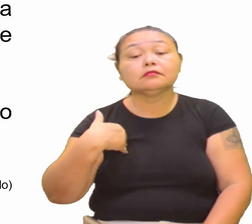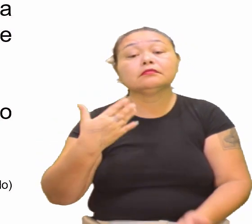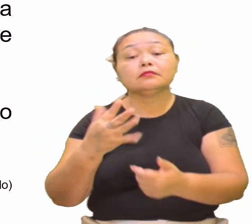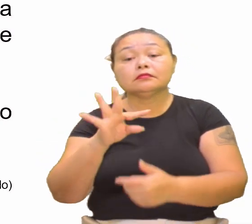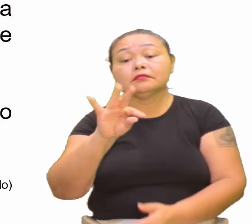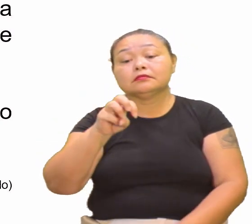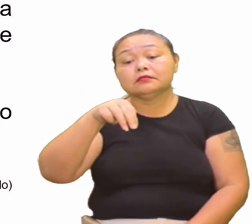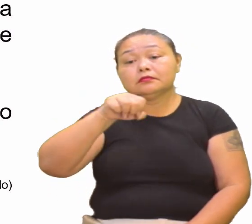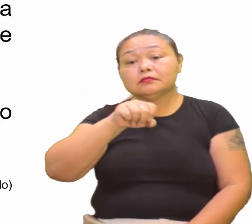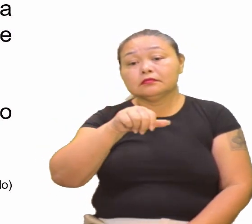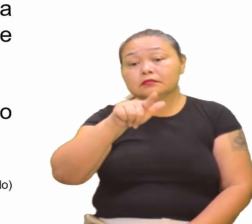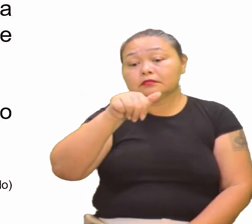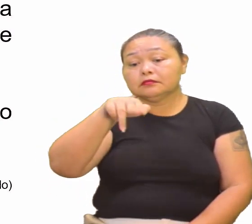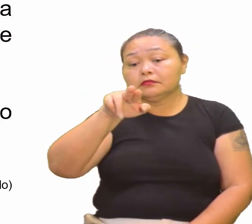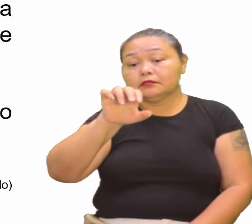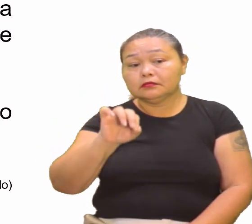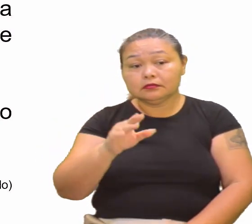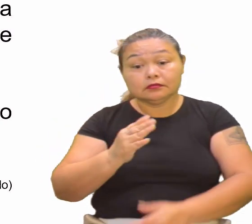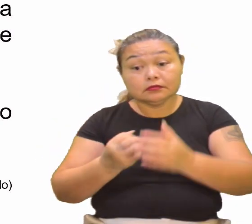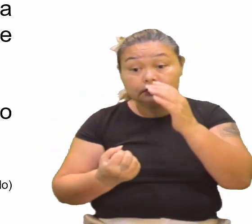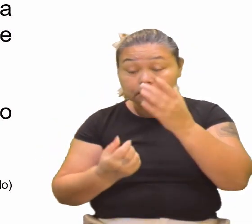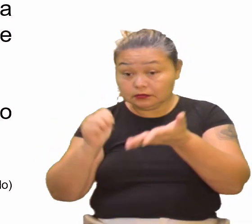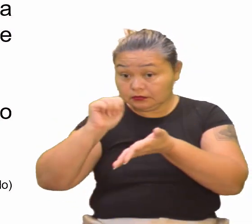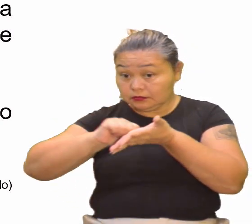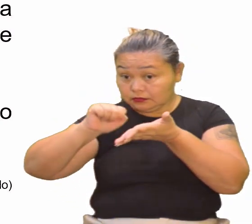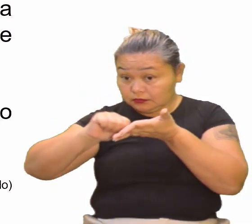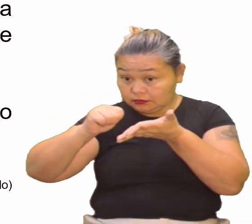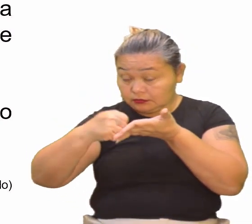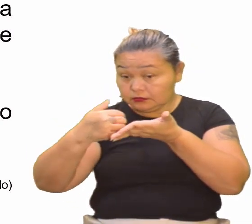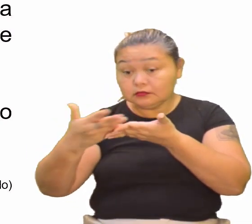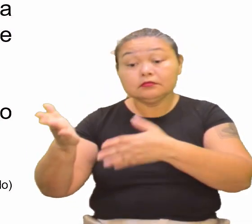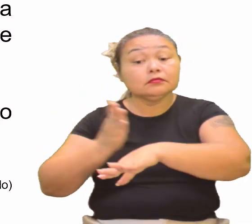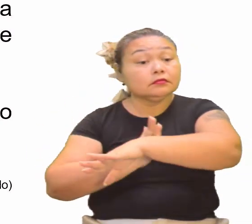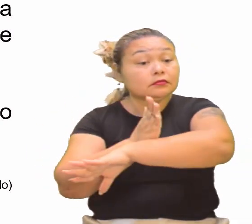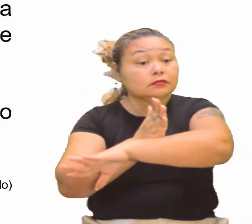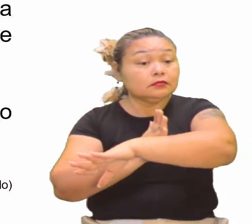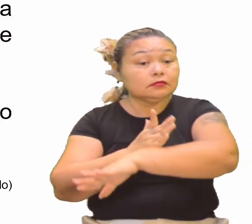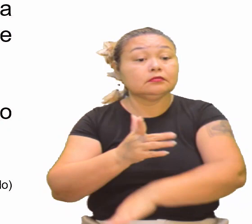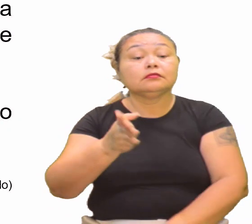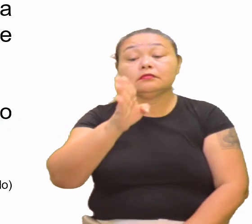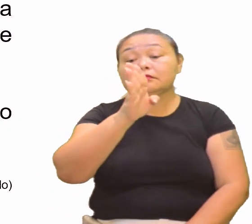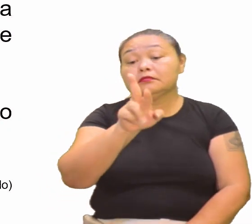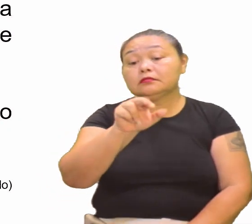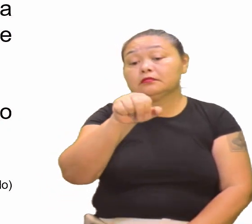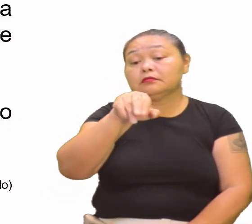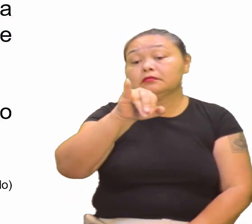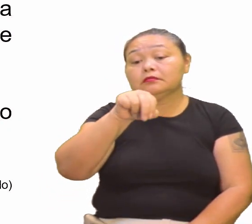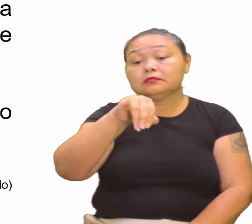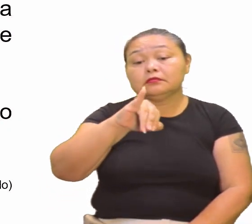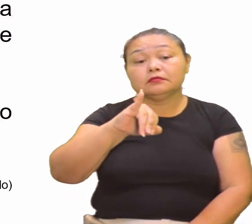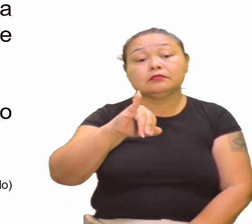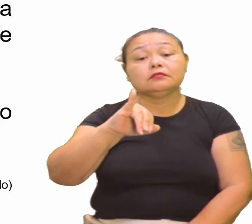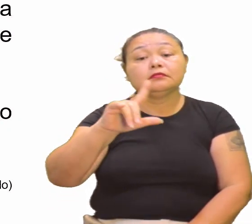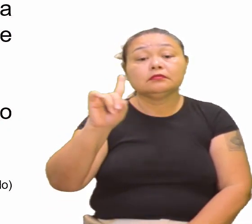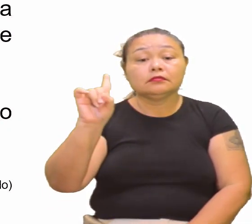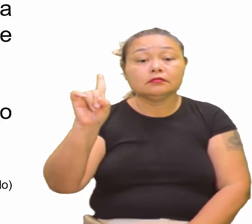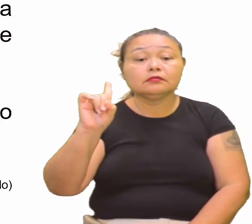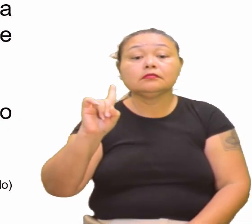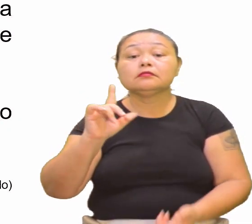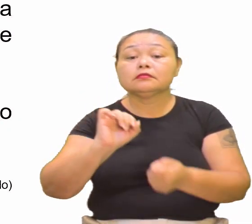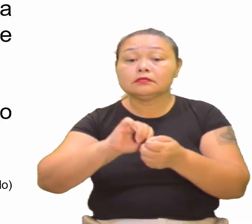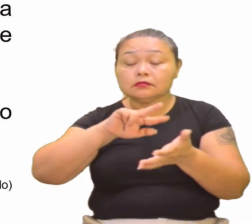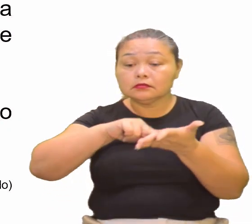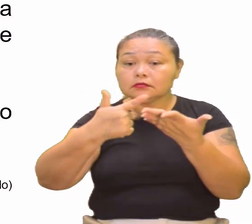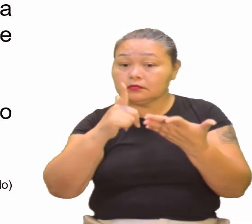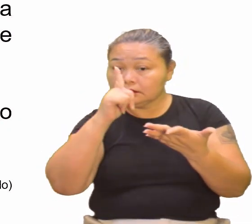por Tomás de Aquino na Idade Média, Leonardo Bruni, ele traduz do grego as obras apolítica